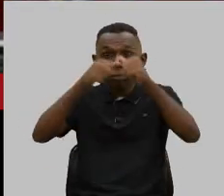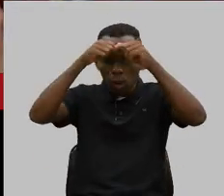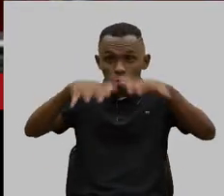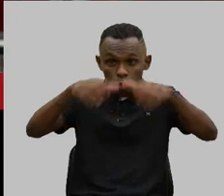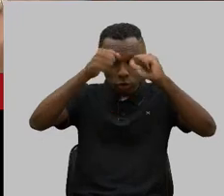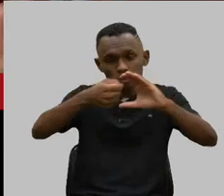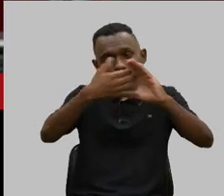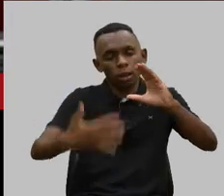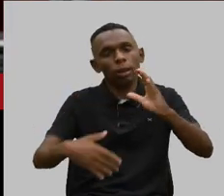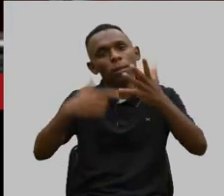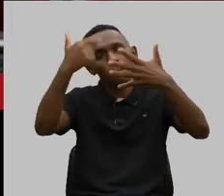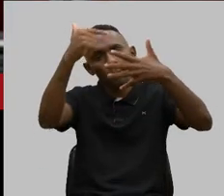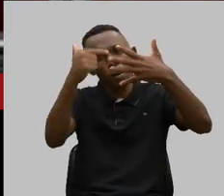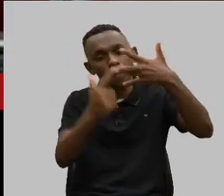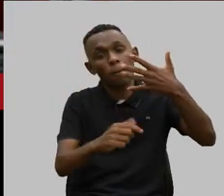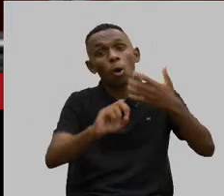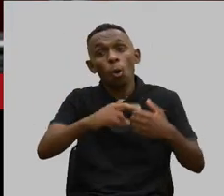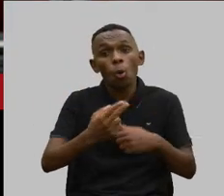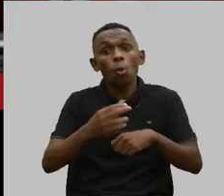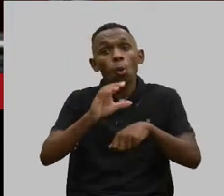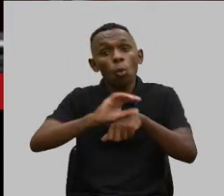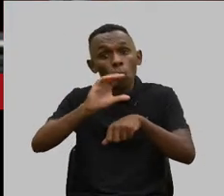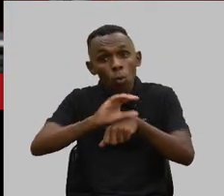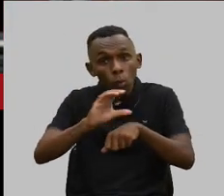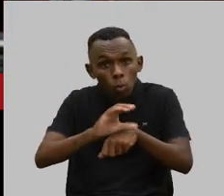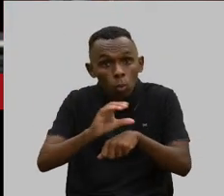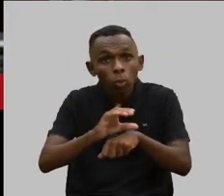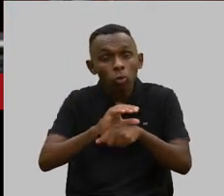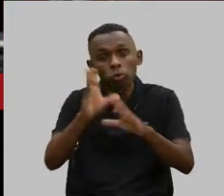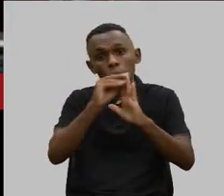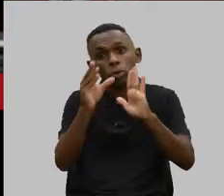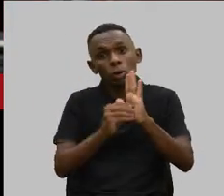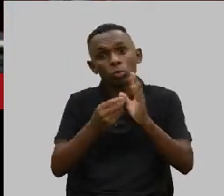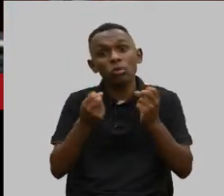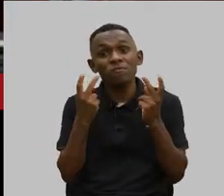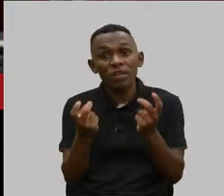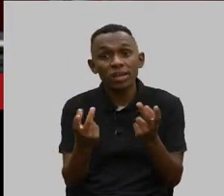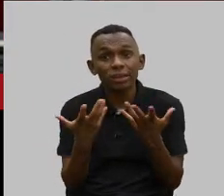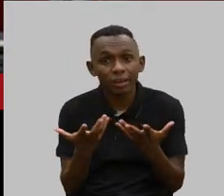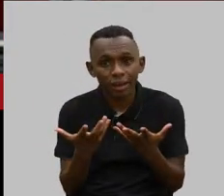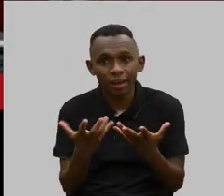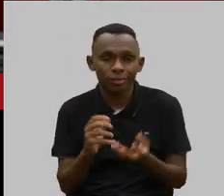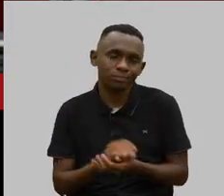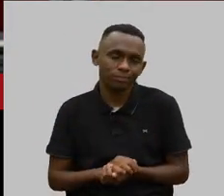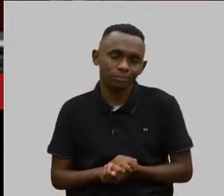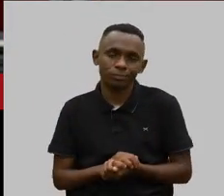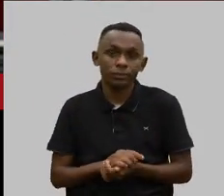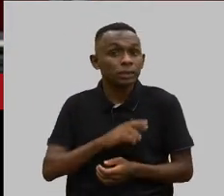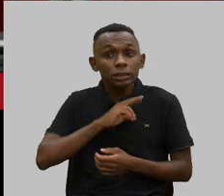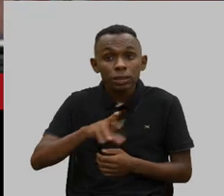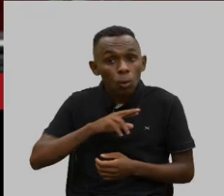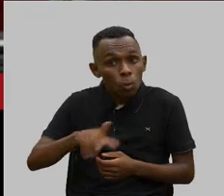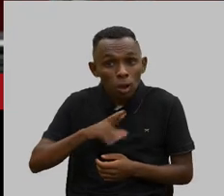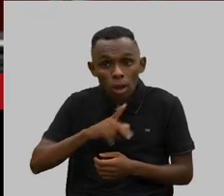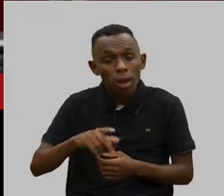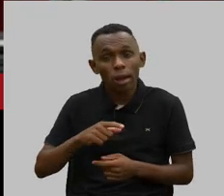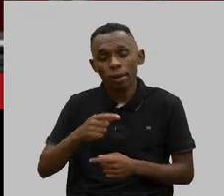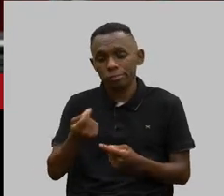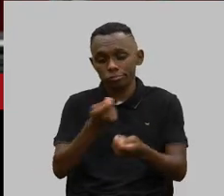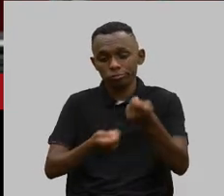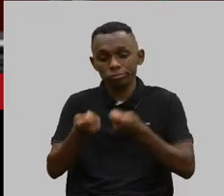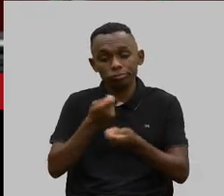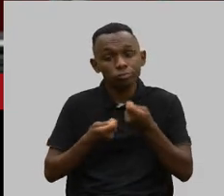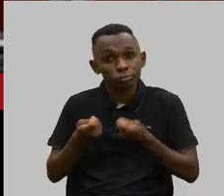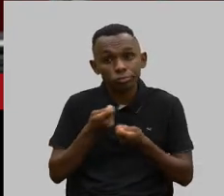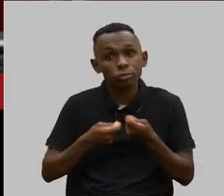isso sem falar do consumo de conteúdo mesmo sobre isso. Então, não é mercado, é uma condição de